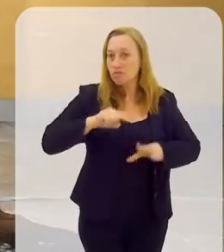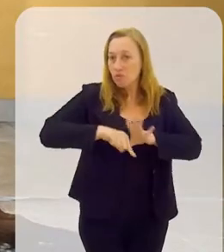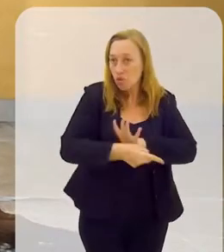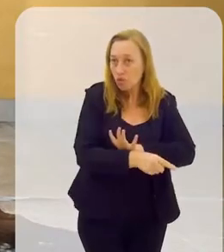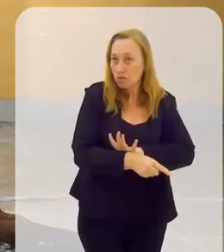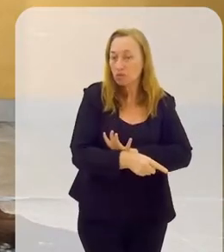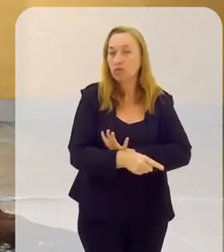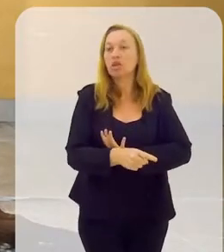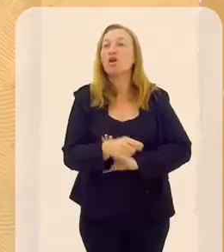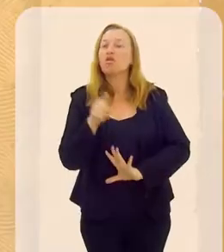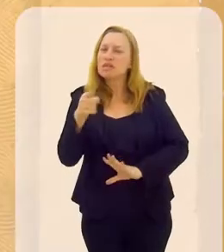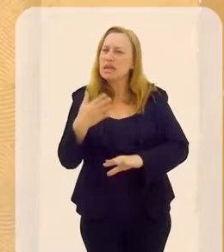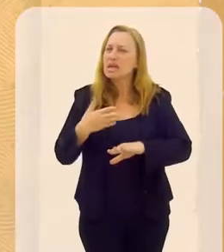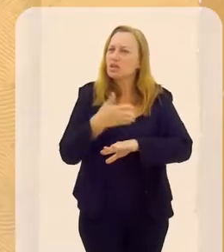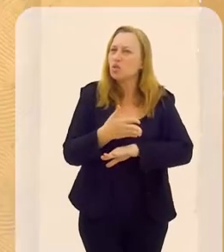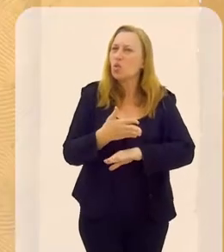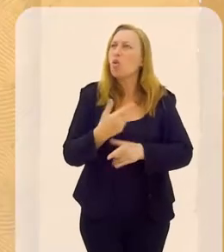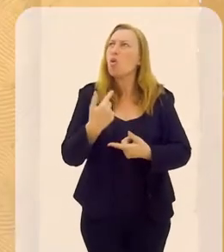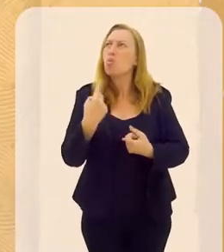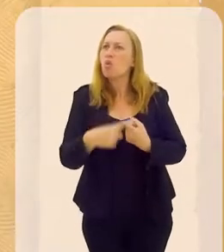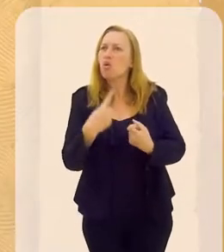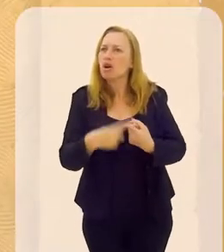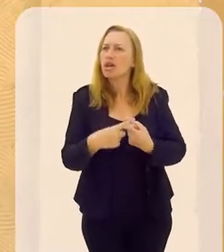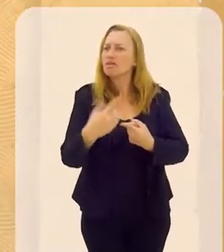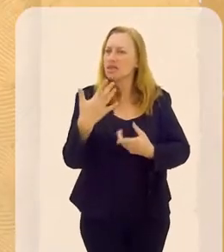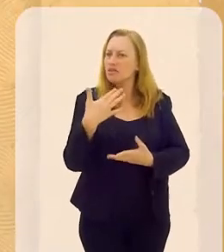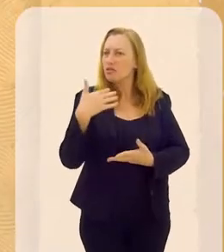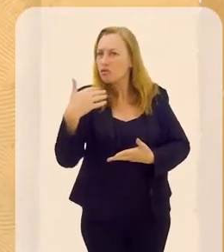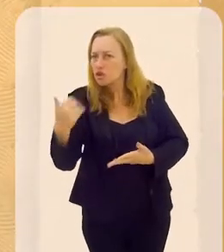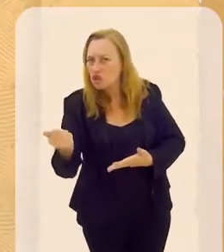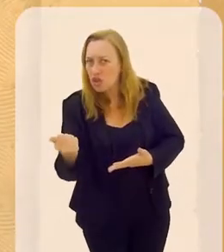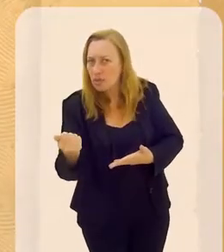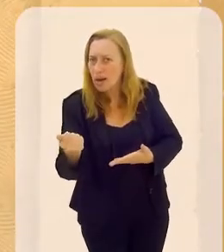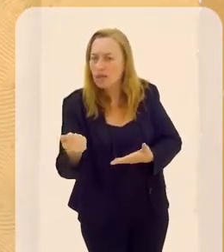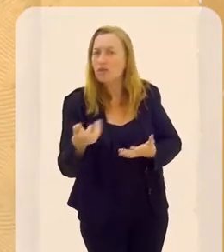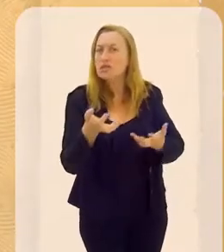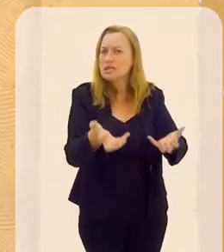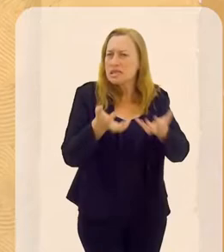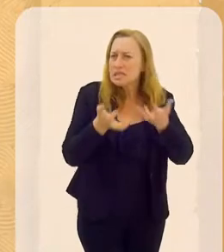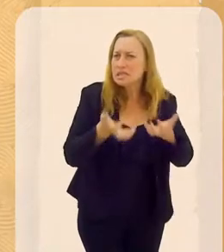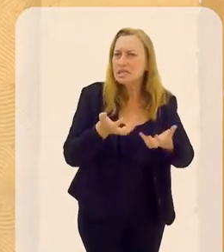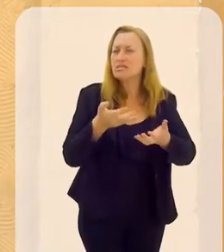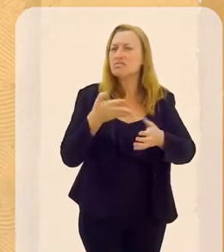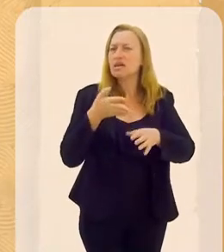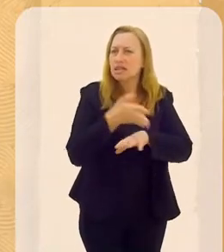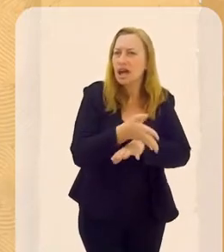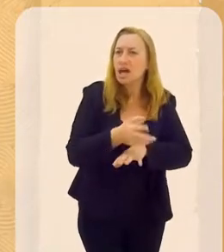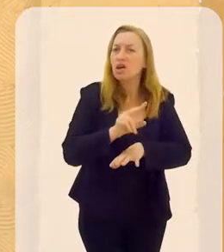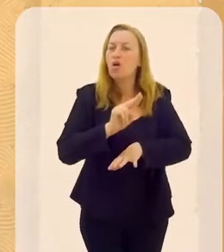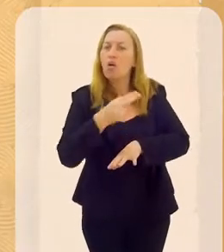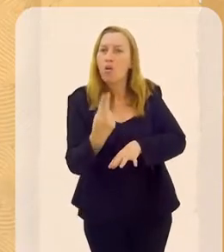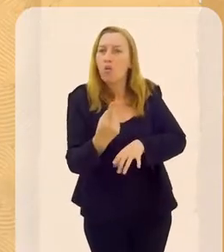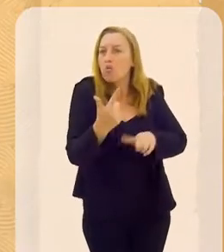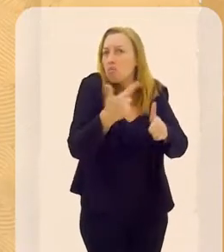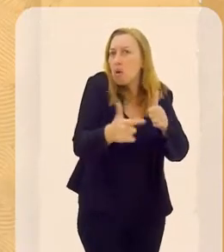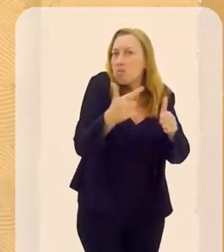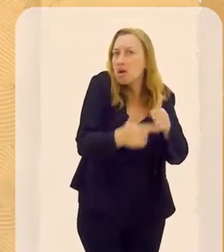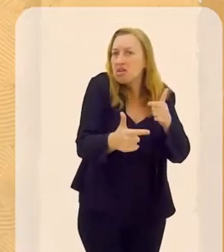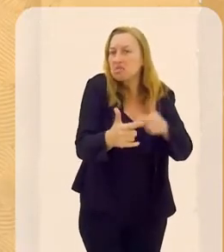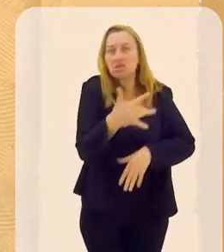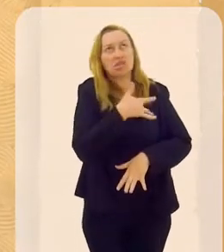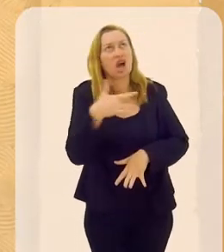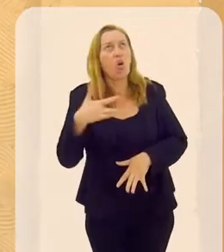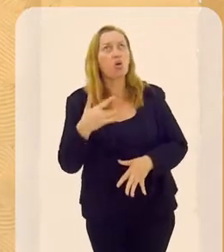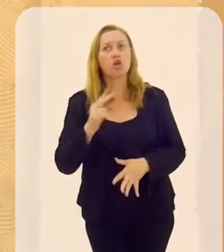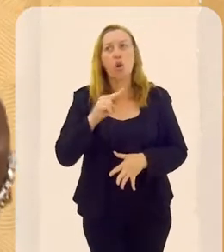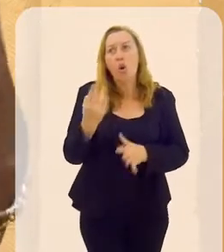candomblé aos 20 anos. Você entrou porque você teve esse chamado, você quis entrar ou foi por algum problema